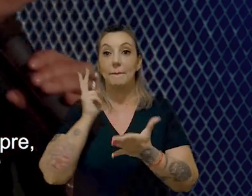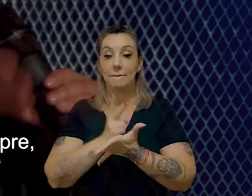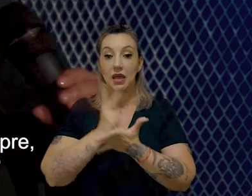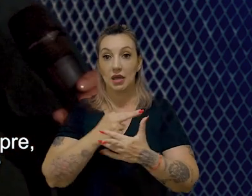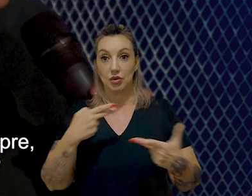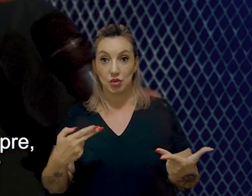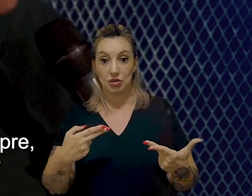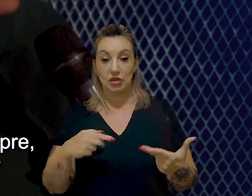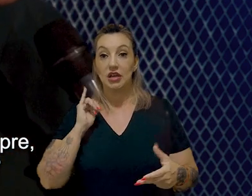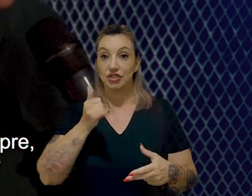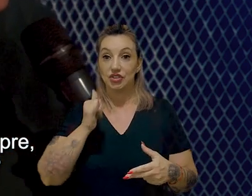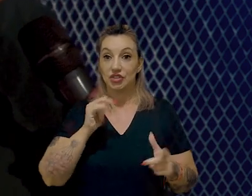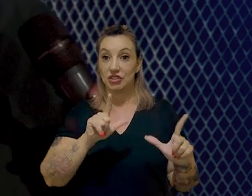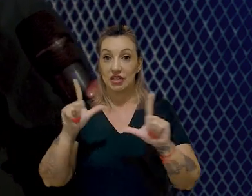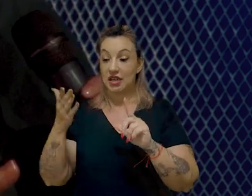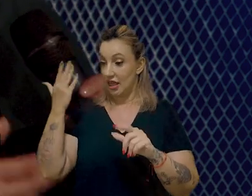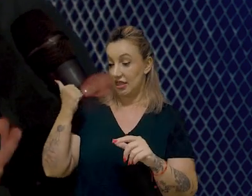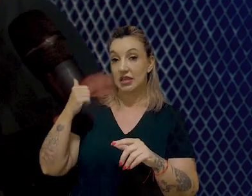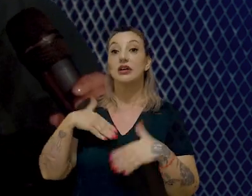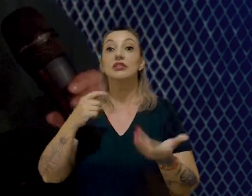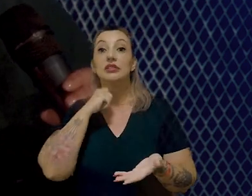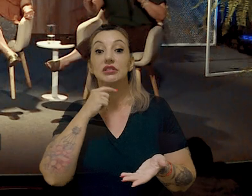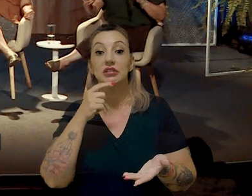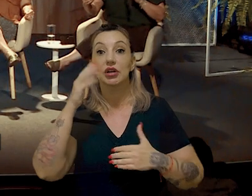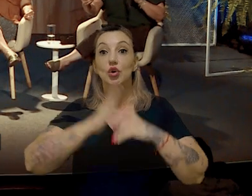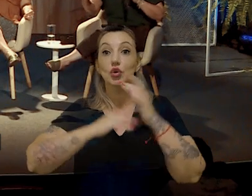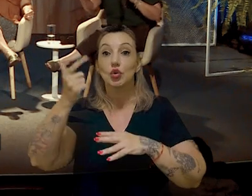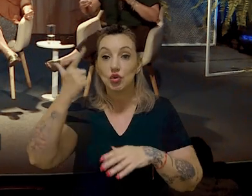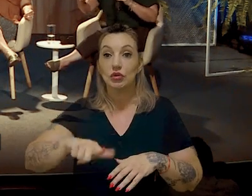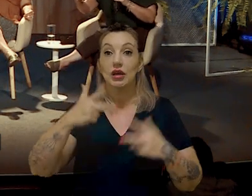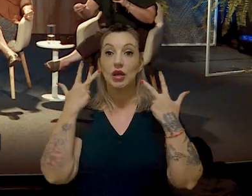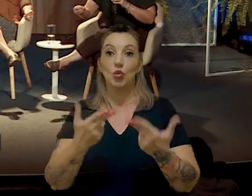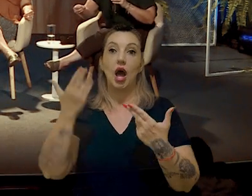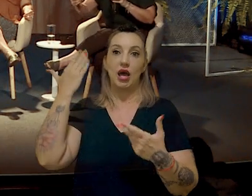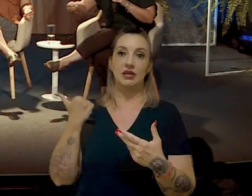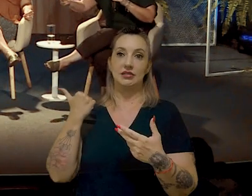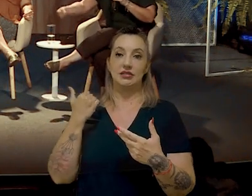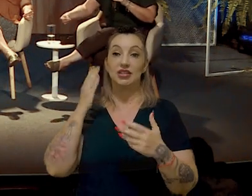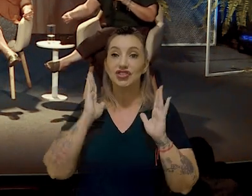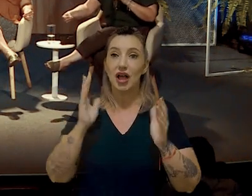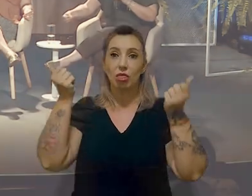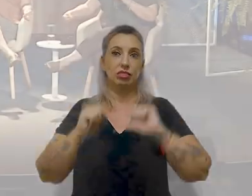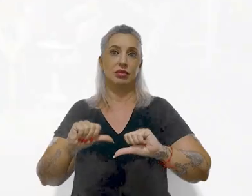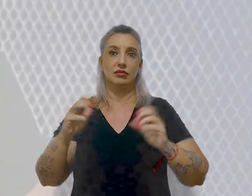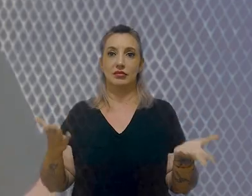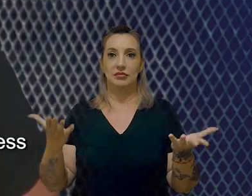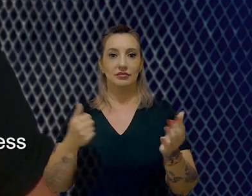coisas de sempre, que nem foi dito no painel anterior. De que adianta eu reconstruir, igual era antes, se já foi destruído?